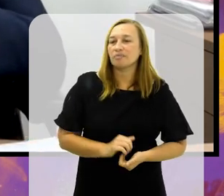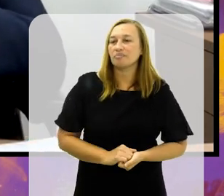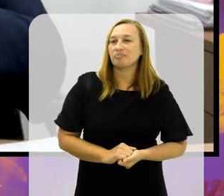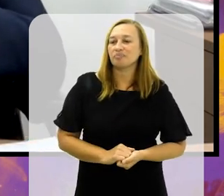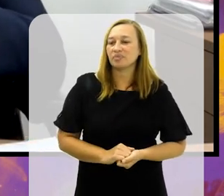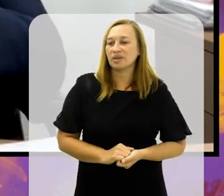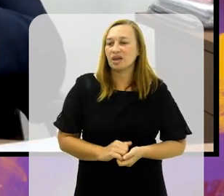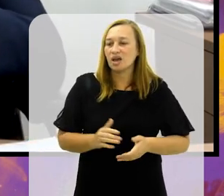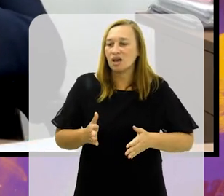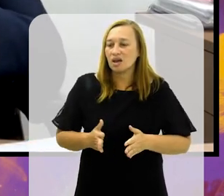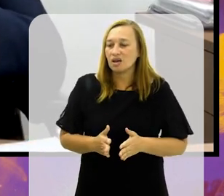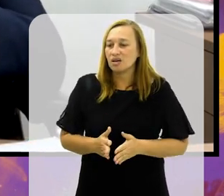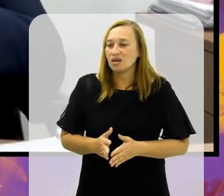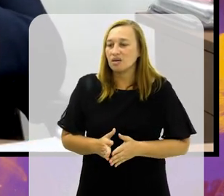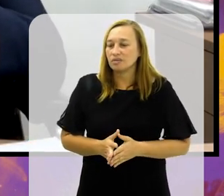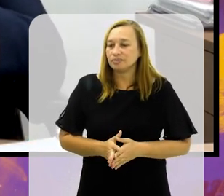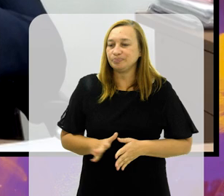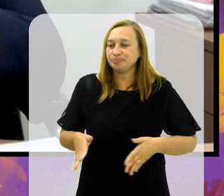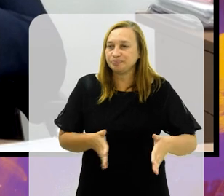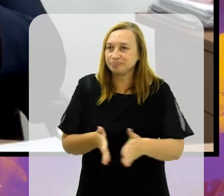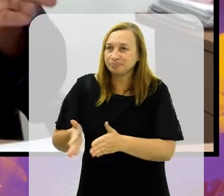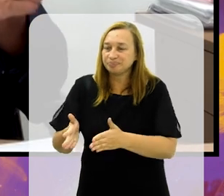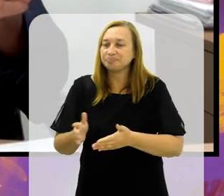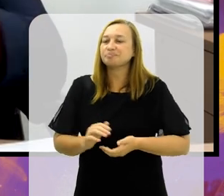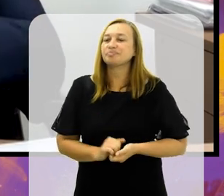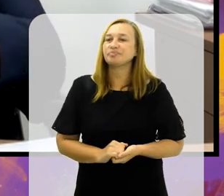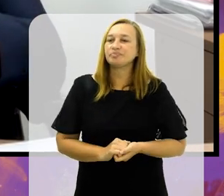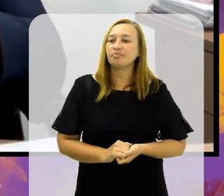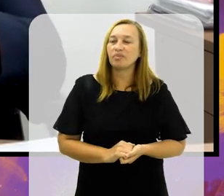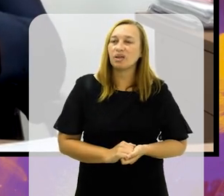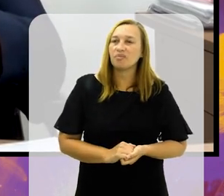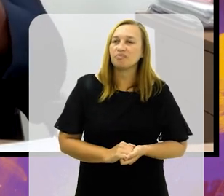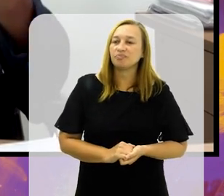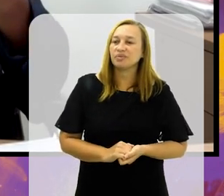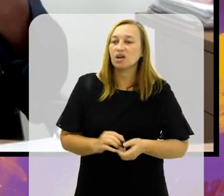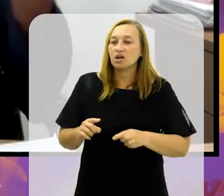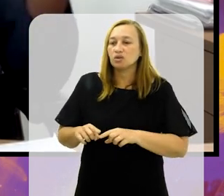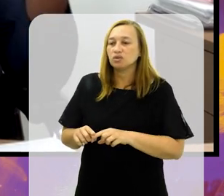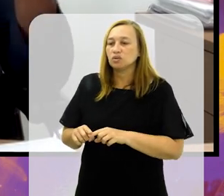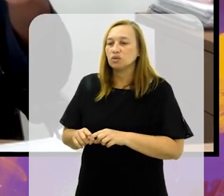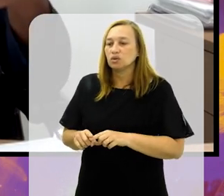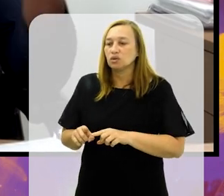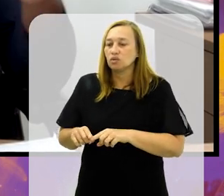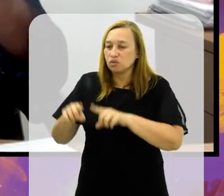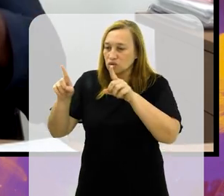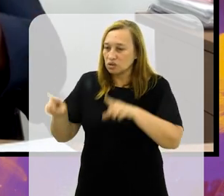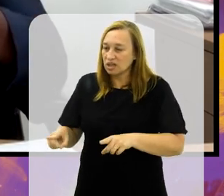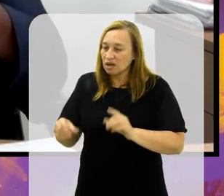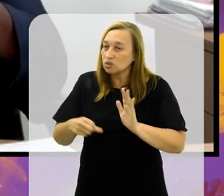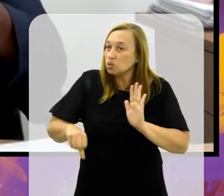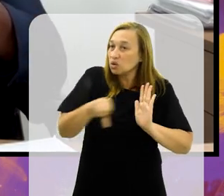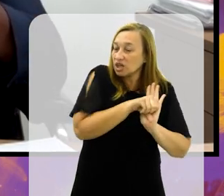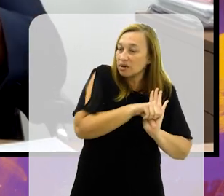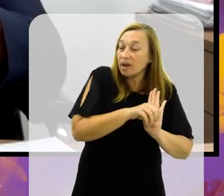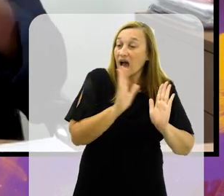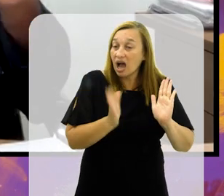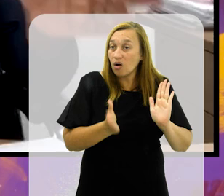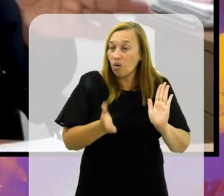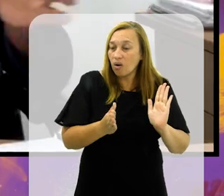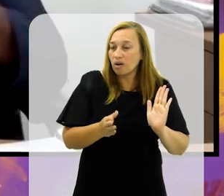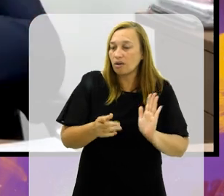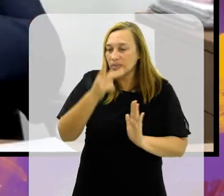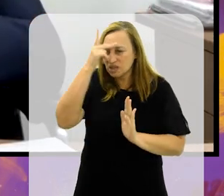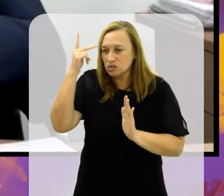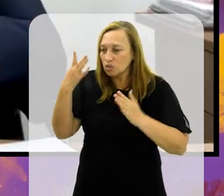alguém que sequestra do descaminho o RH. a pessoa que seria ali um funcionário do crime, agora